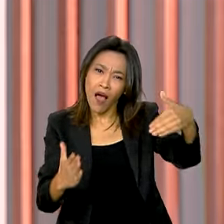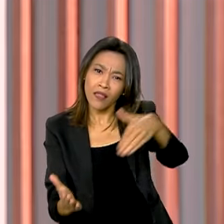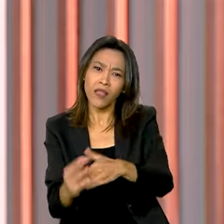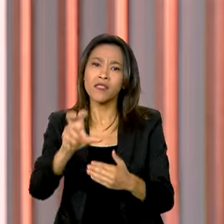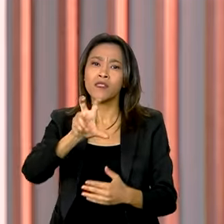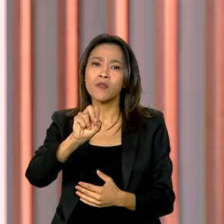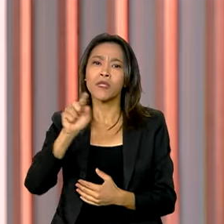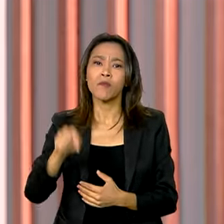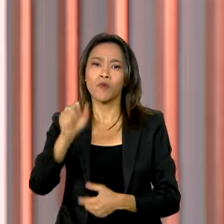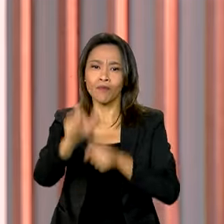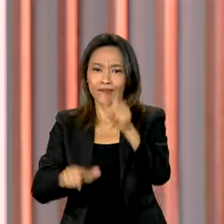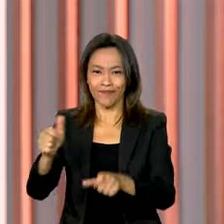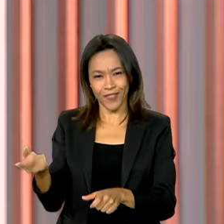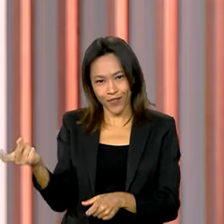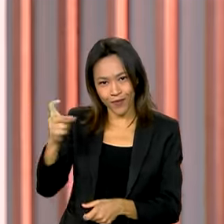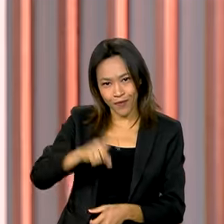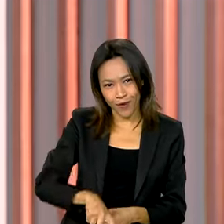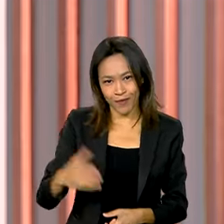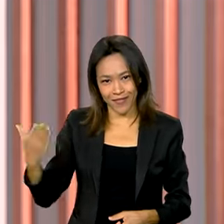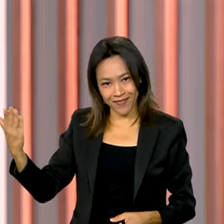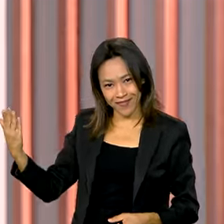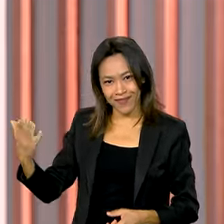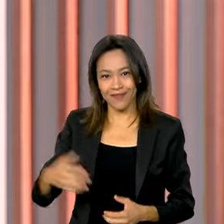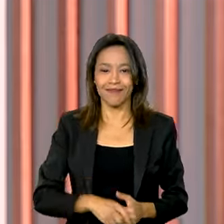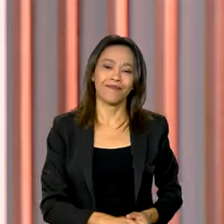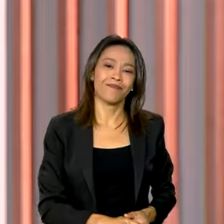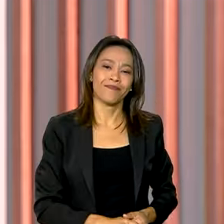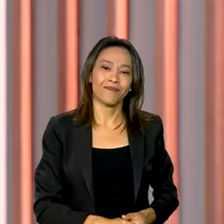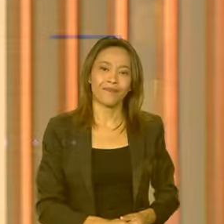habitantes a gente volta depois do intervalo até já